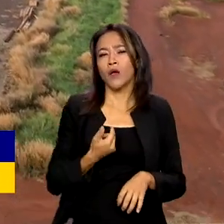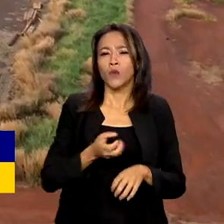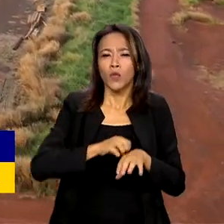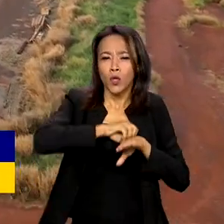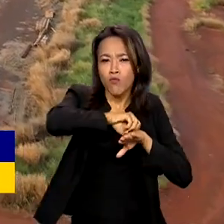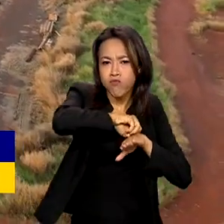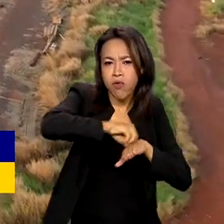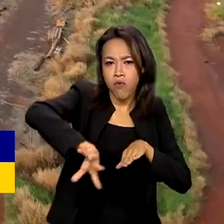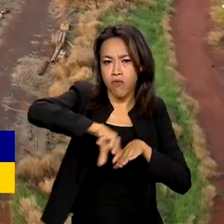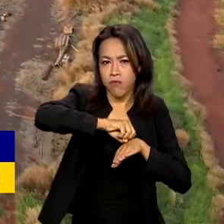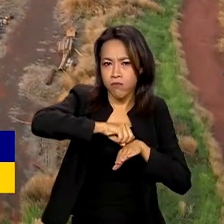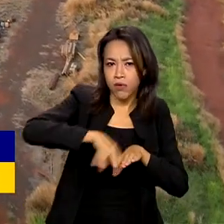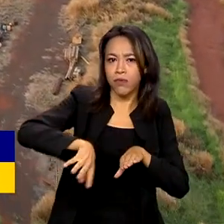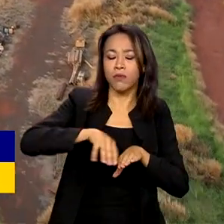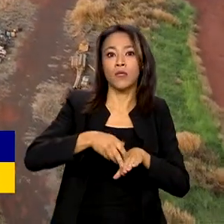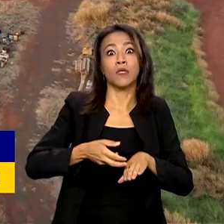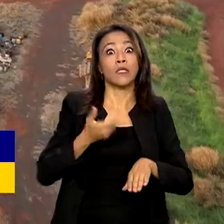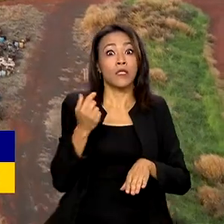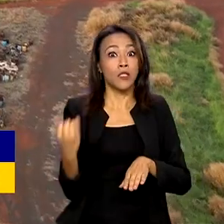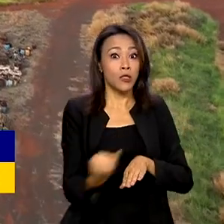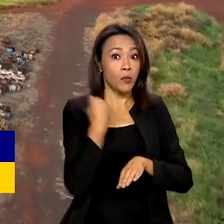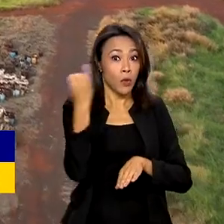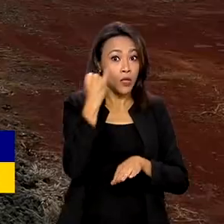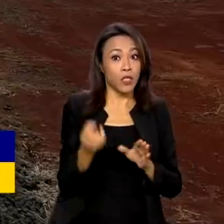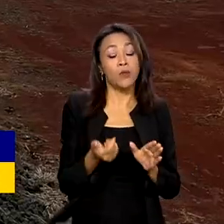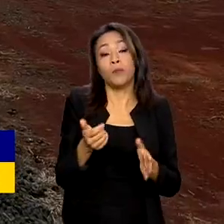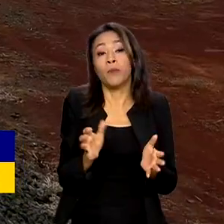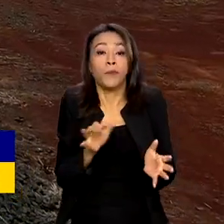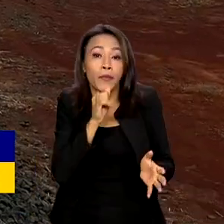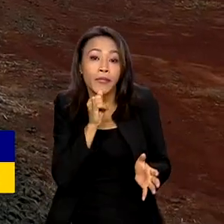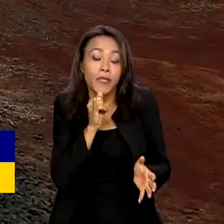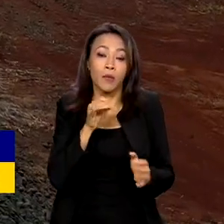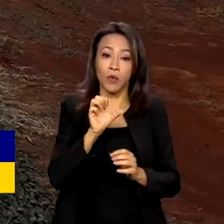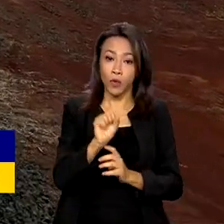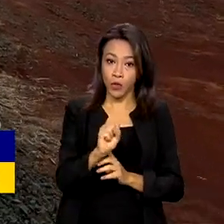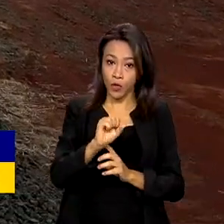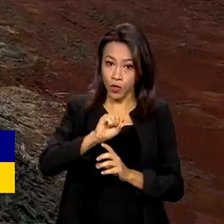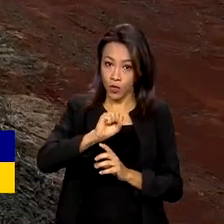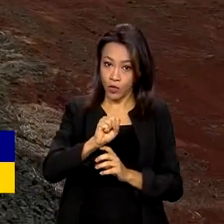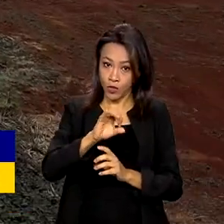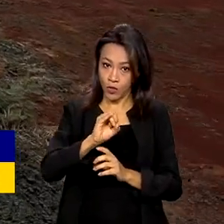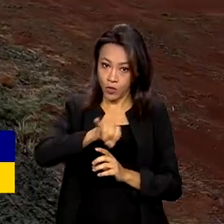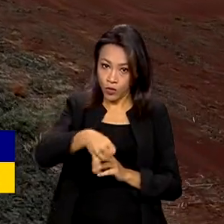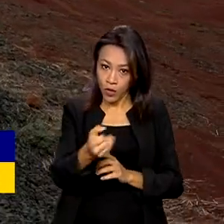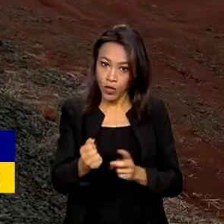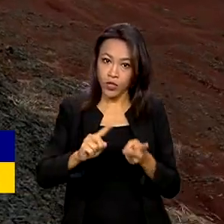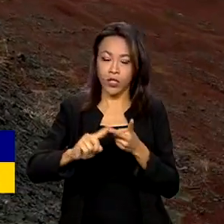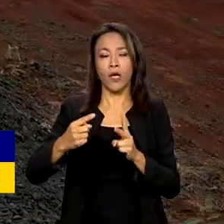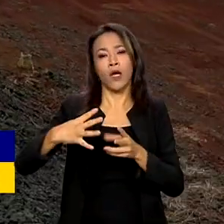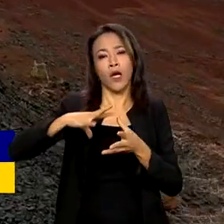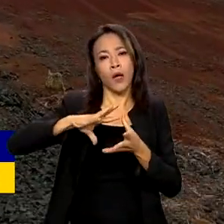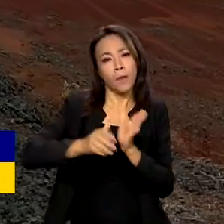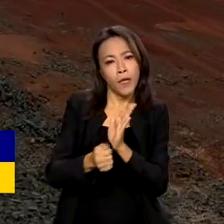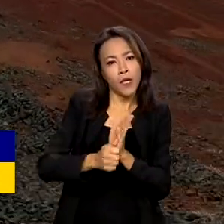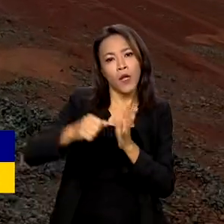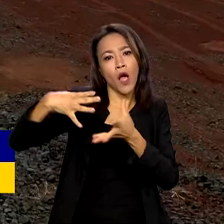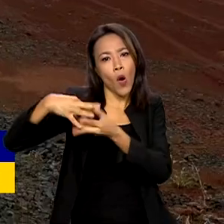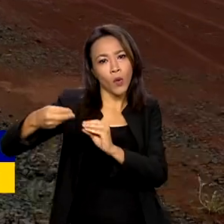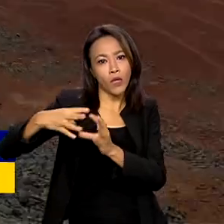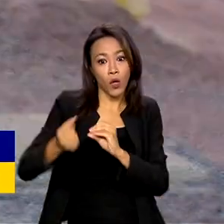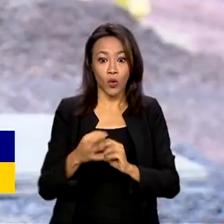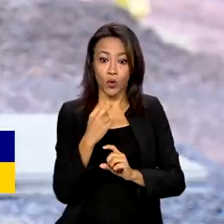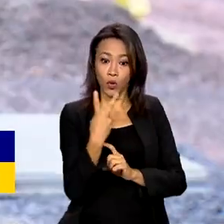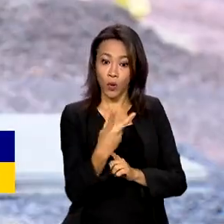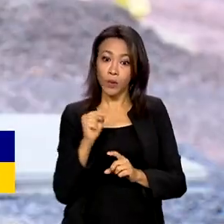safras importantes para o país, como soja, milho e algodão. São 2.257